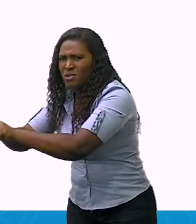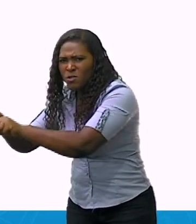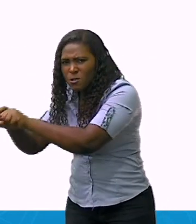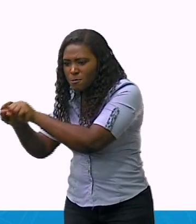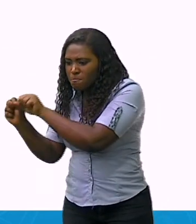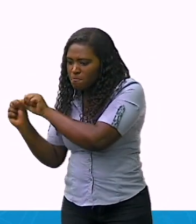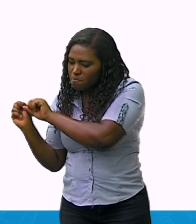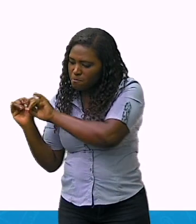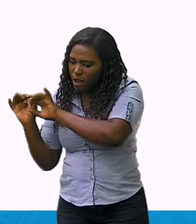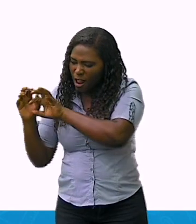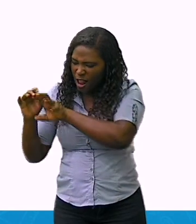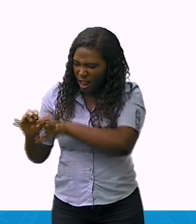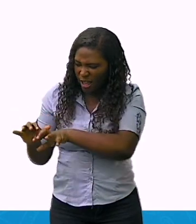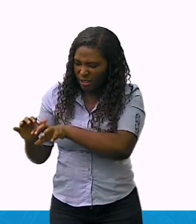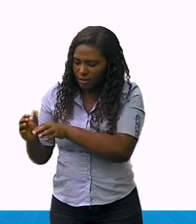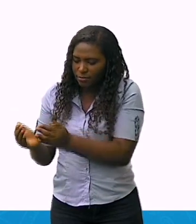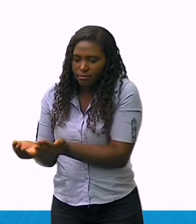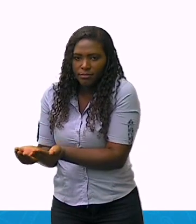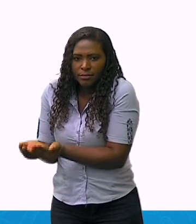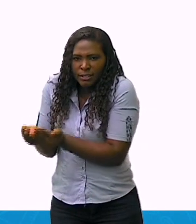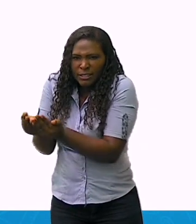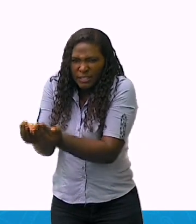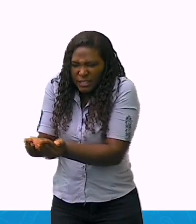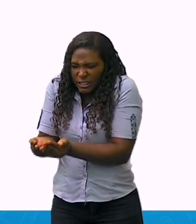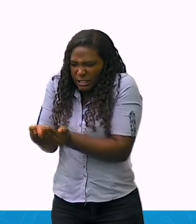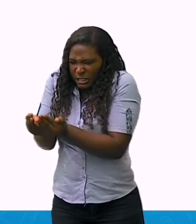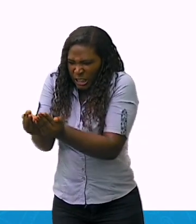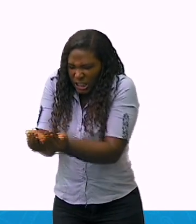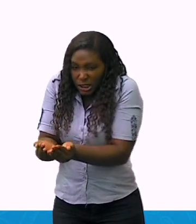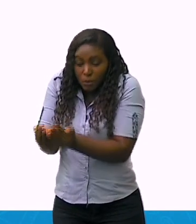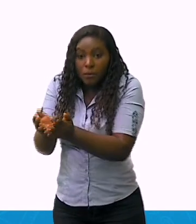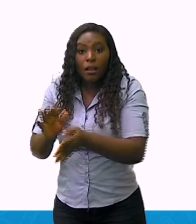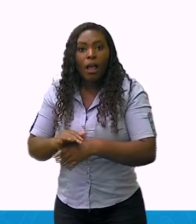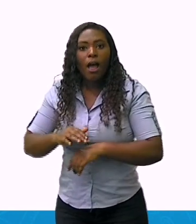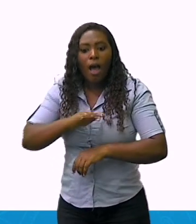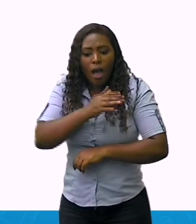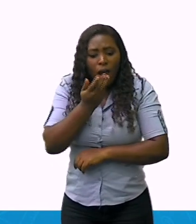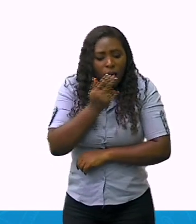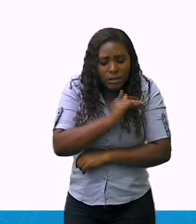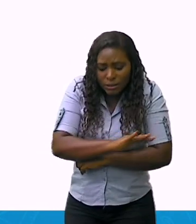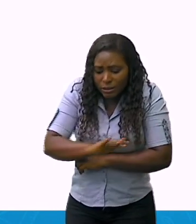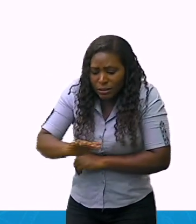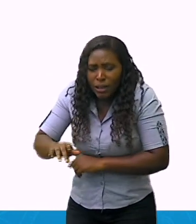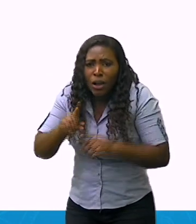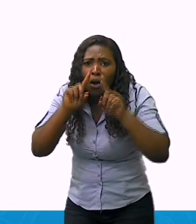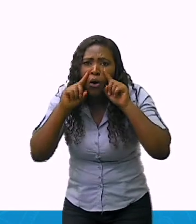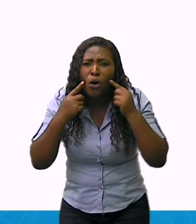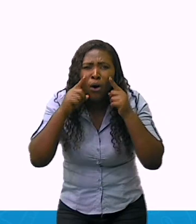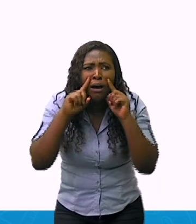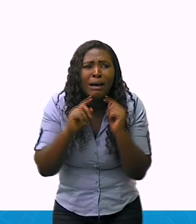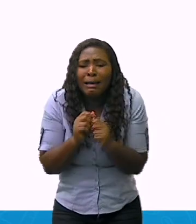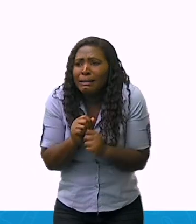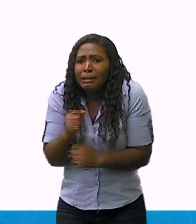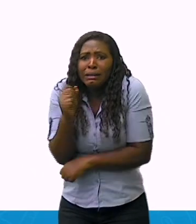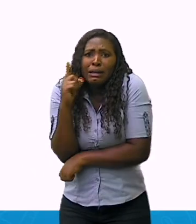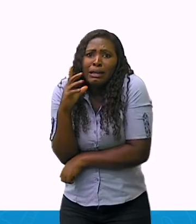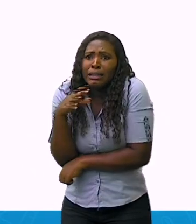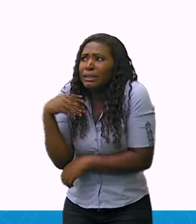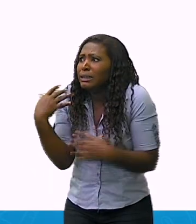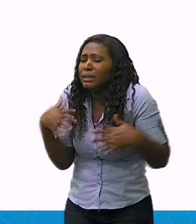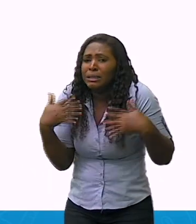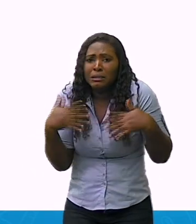As crianças choravam assustadas porque viam a dor e o